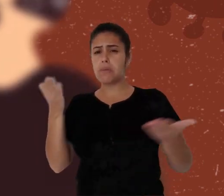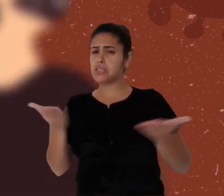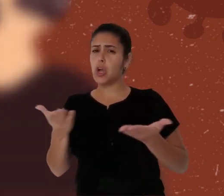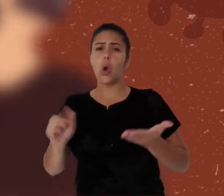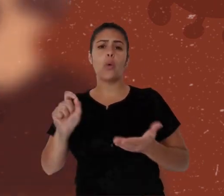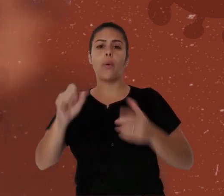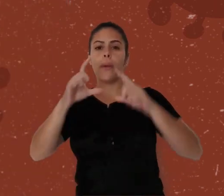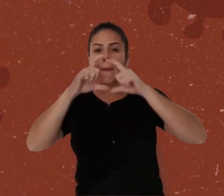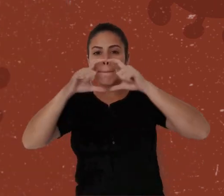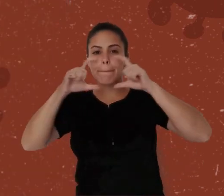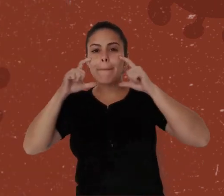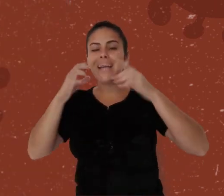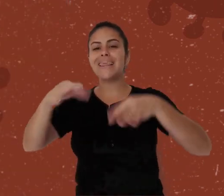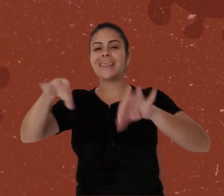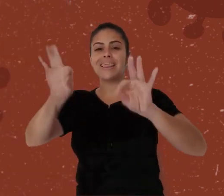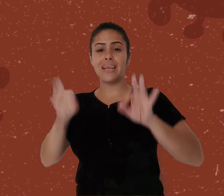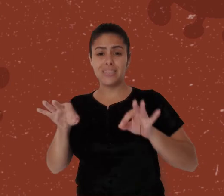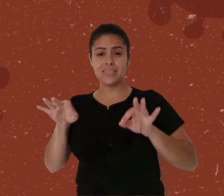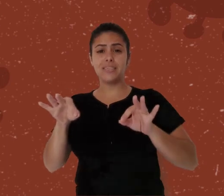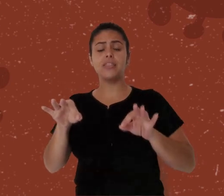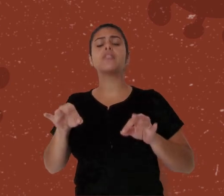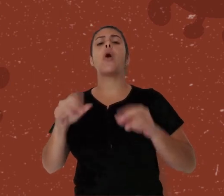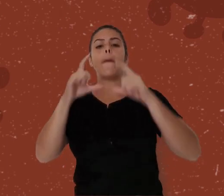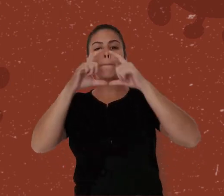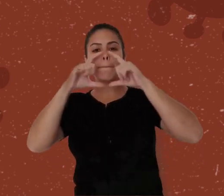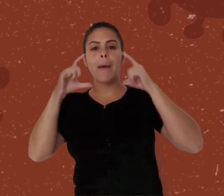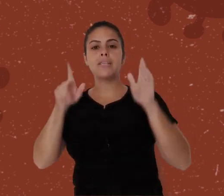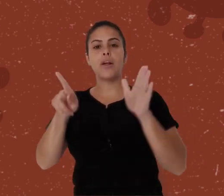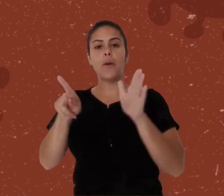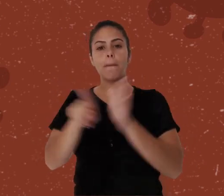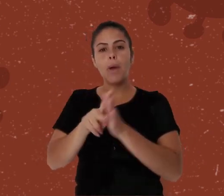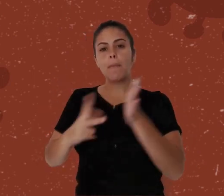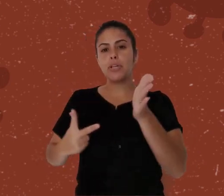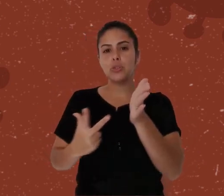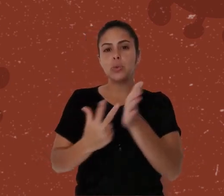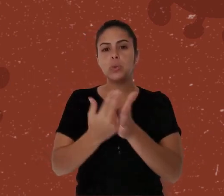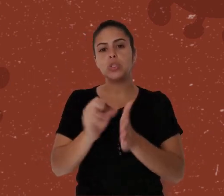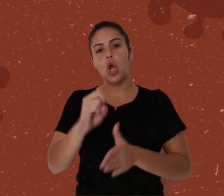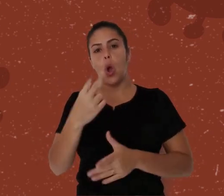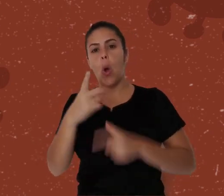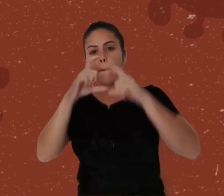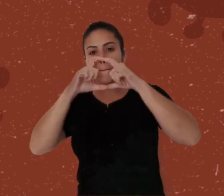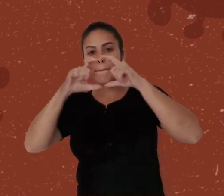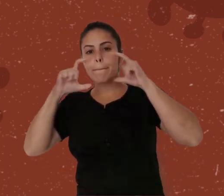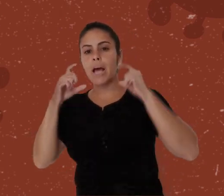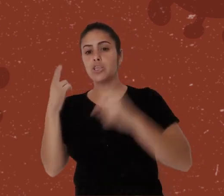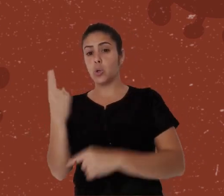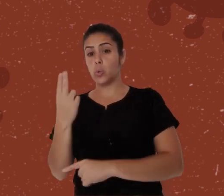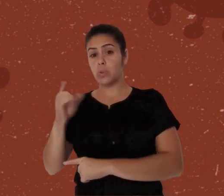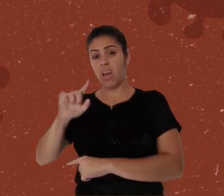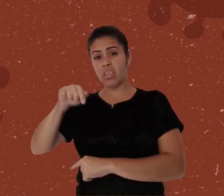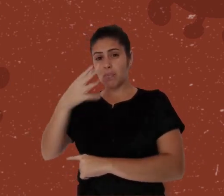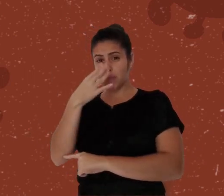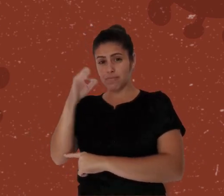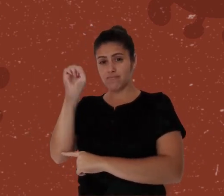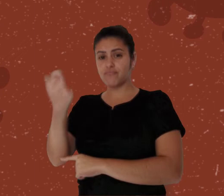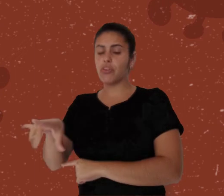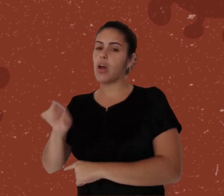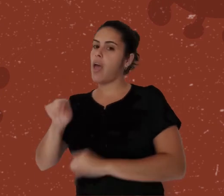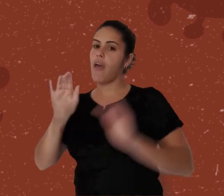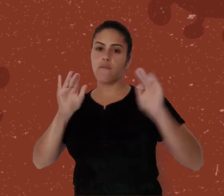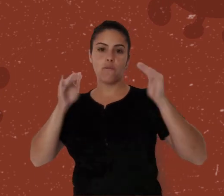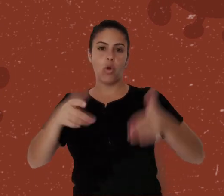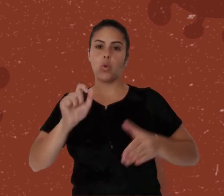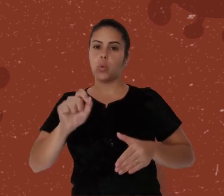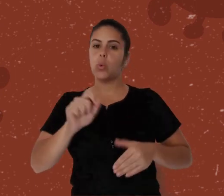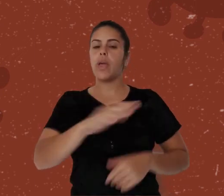a cirúrgica é descartável, é indicada para profissionais da saúde, pessoas que estão com alguma doença, com suspeita